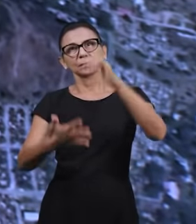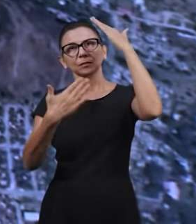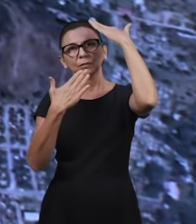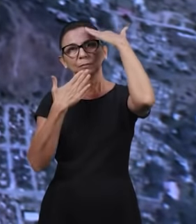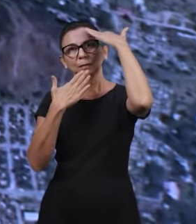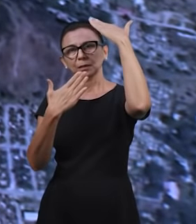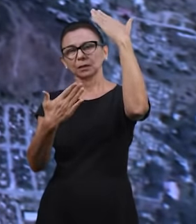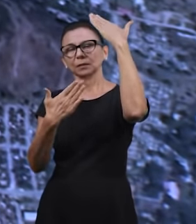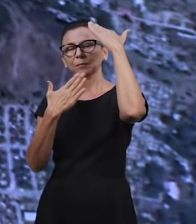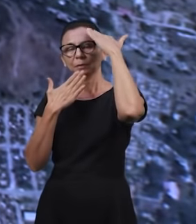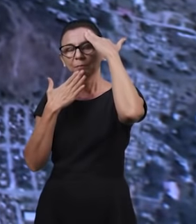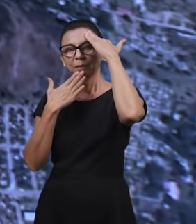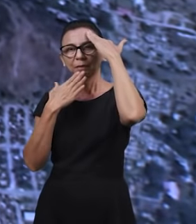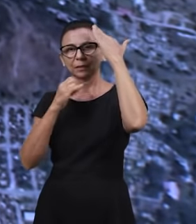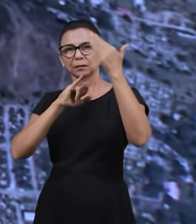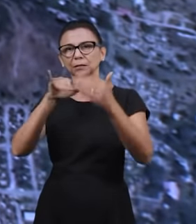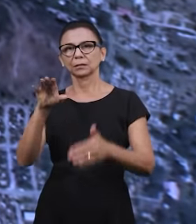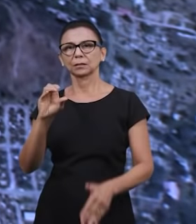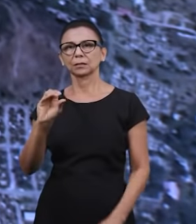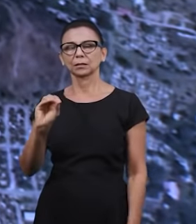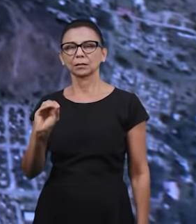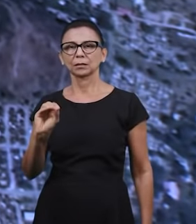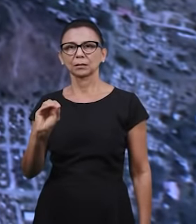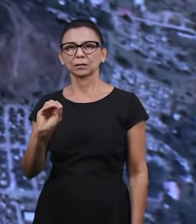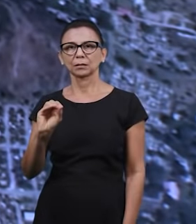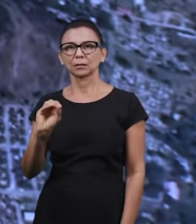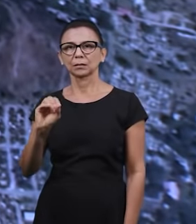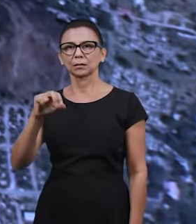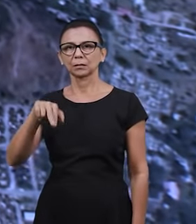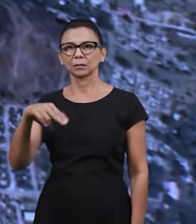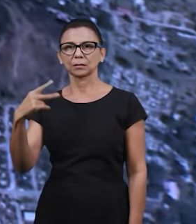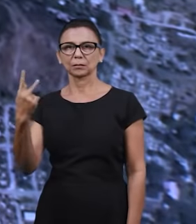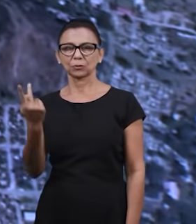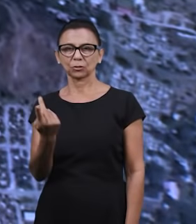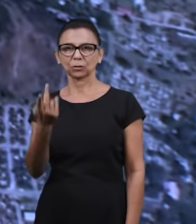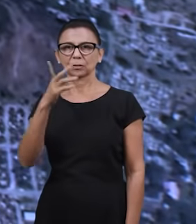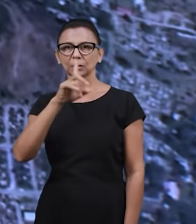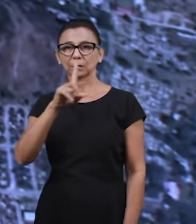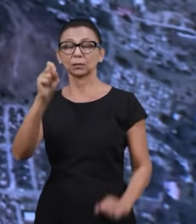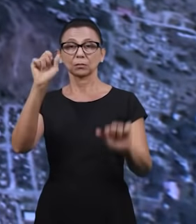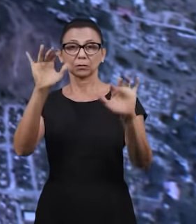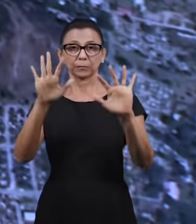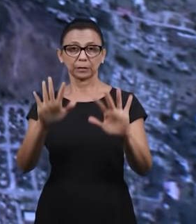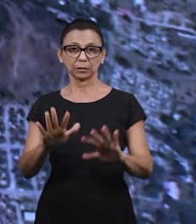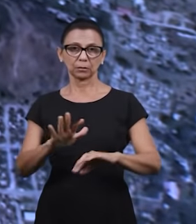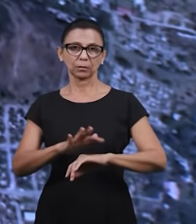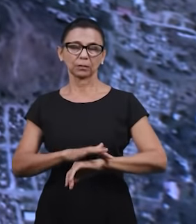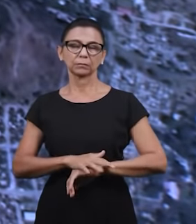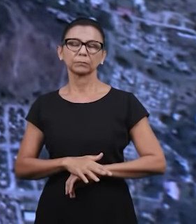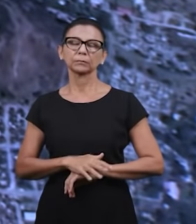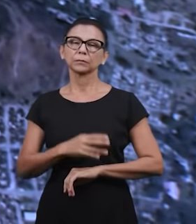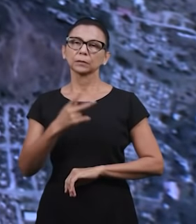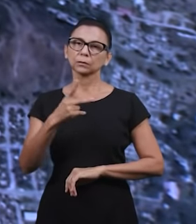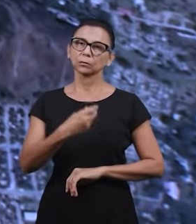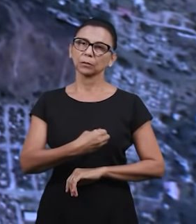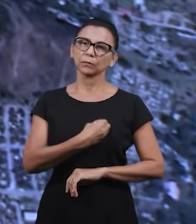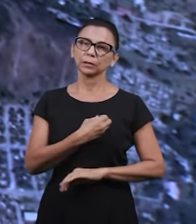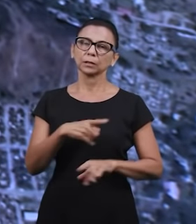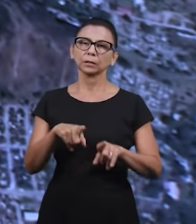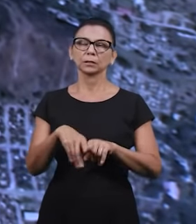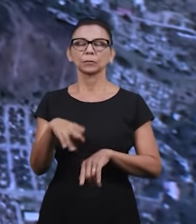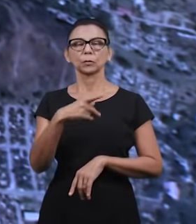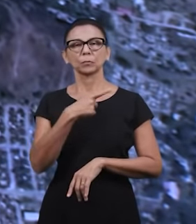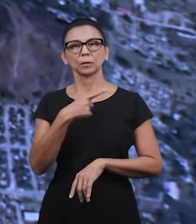temos no exterior muito obrigado irmão John por esse excelente testemunho que Deus abençoe muito grandemente a sua vida juntamente